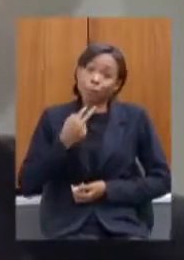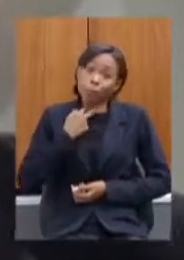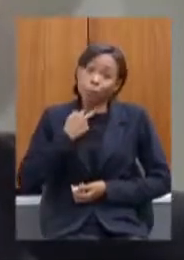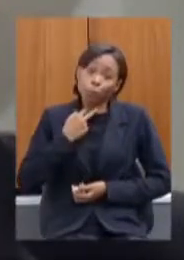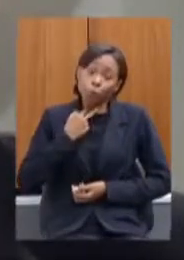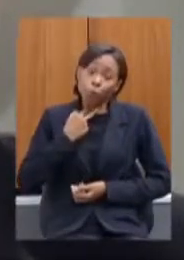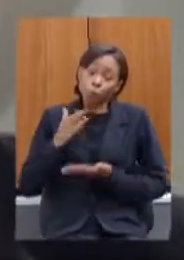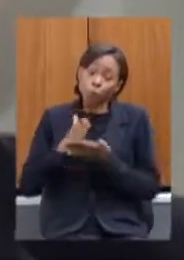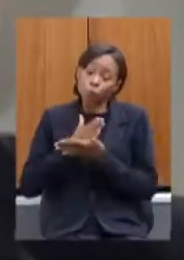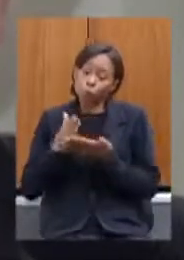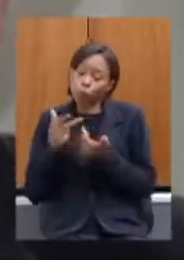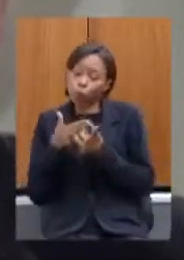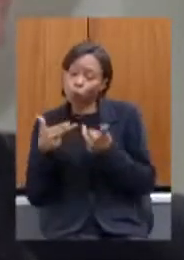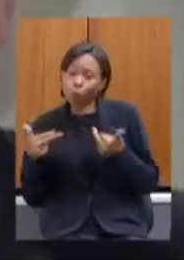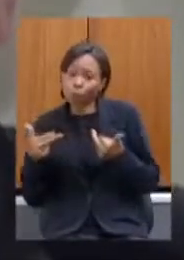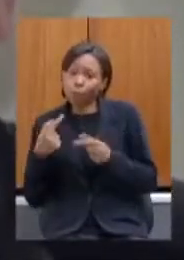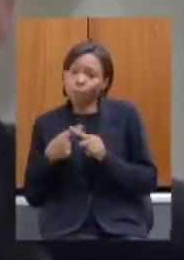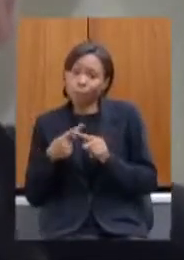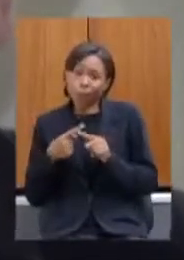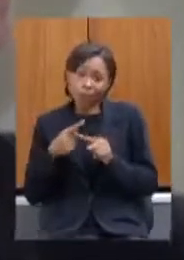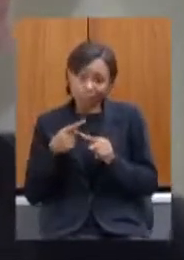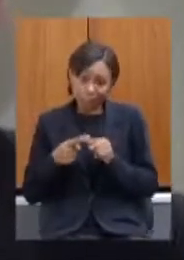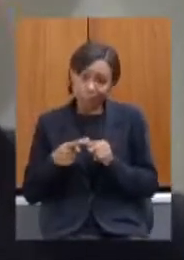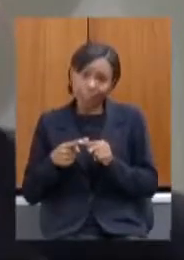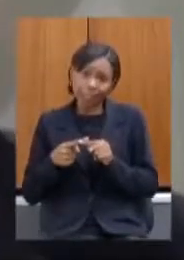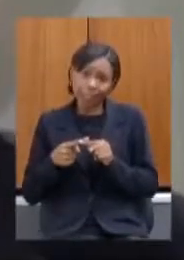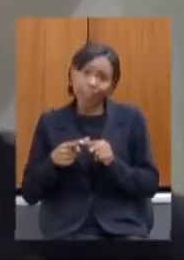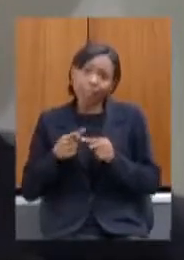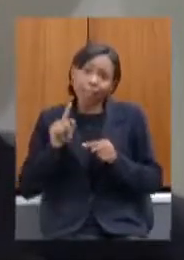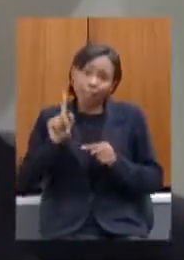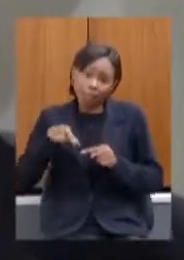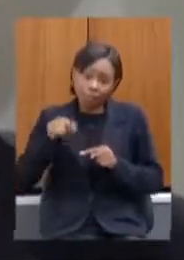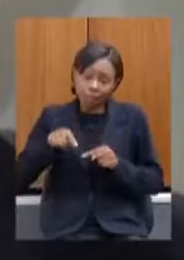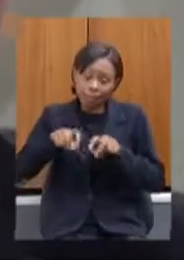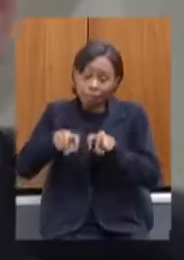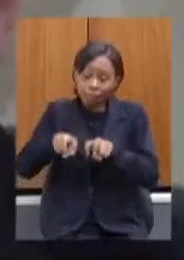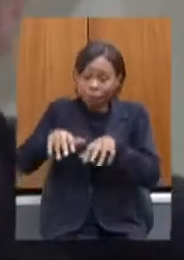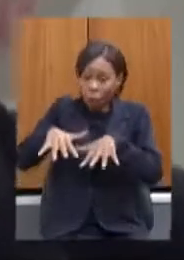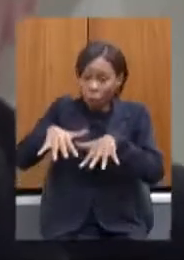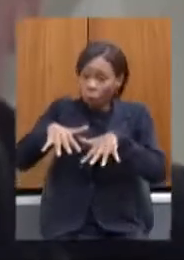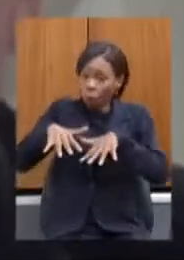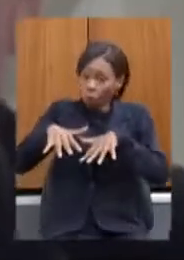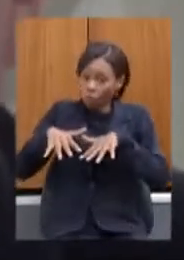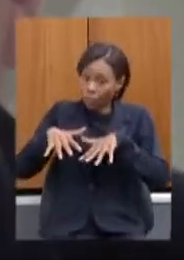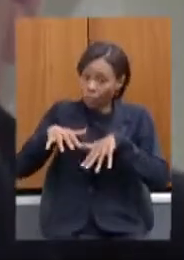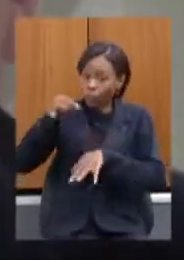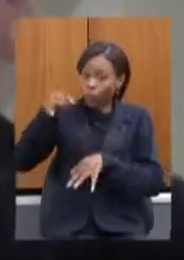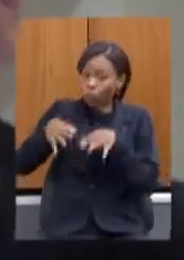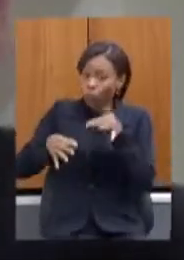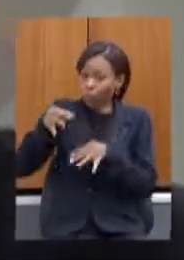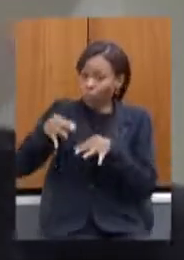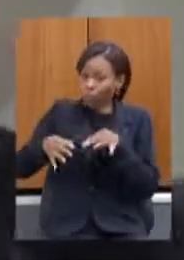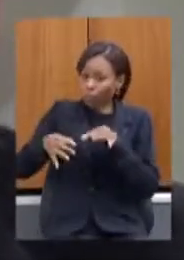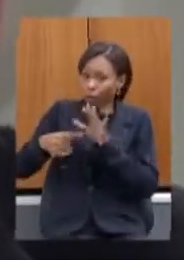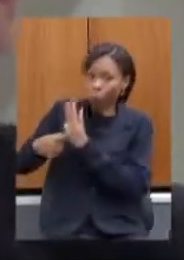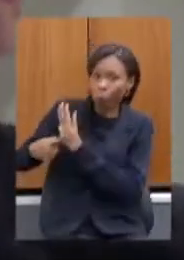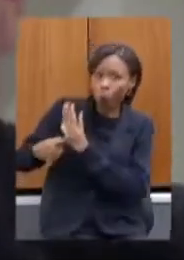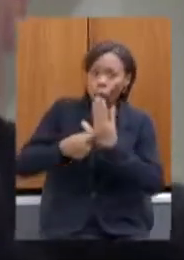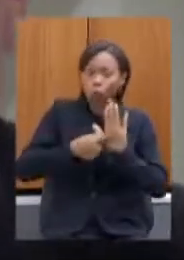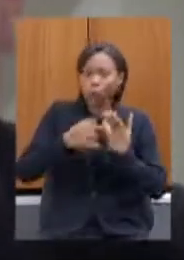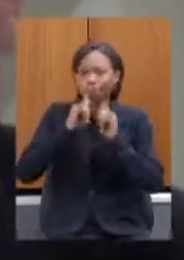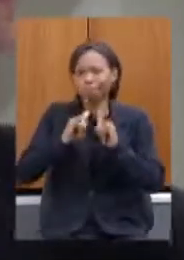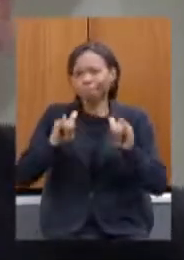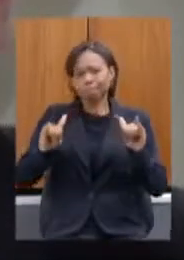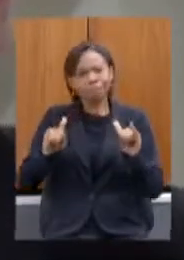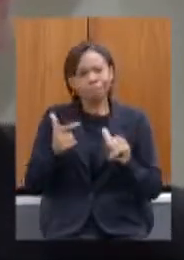a gente está participando de audiência judicial infelizmente não é uma audiência pública como foi muito bem